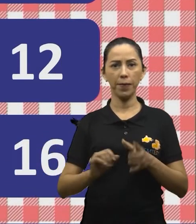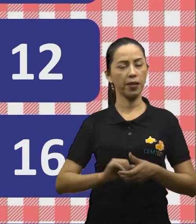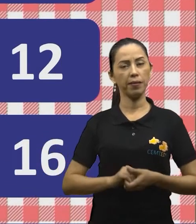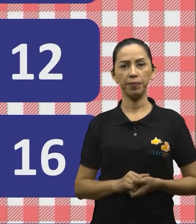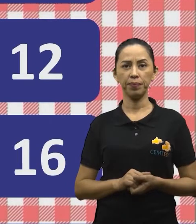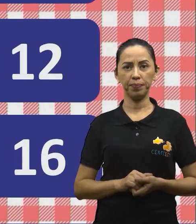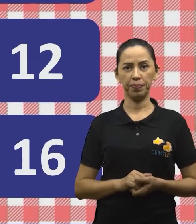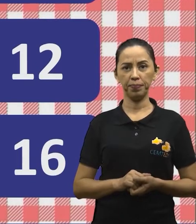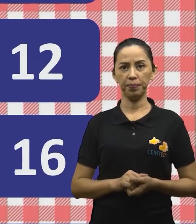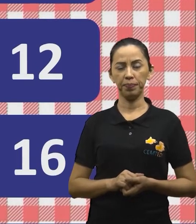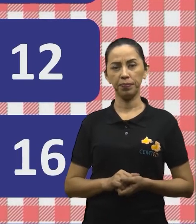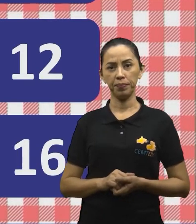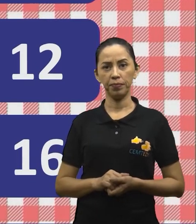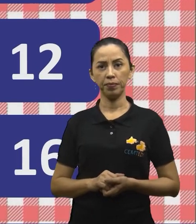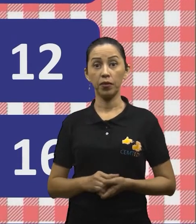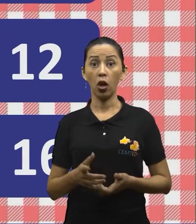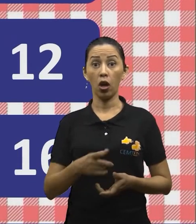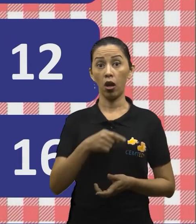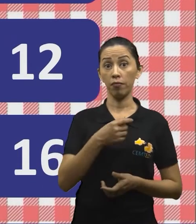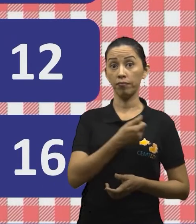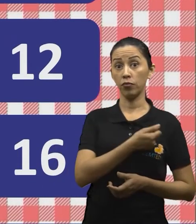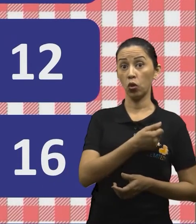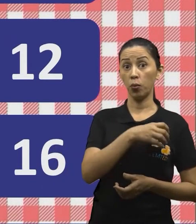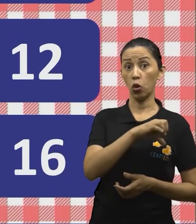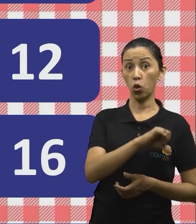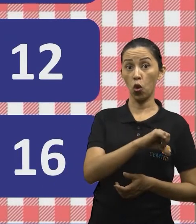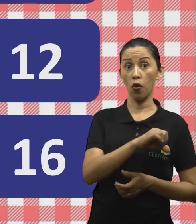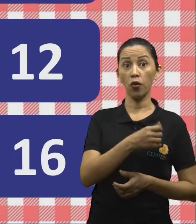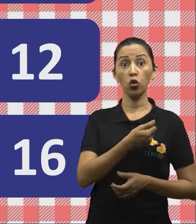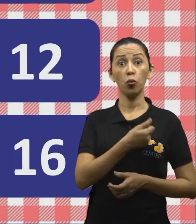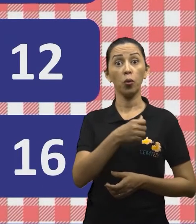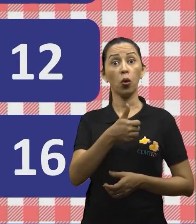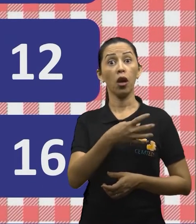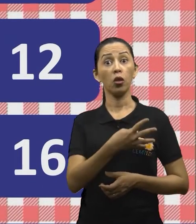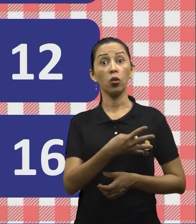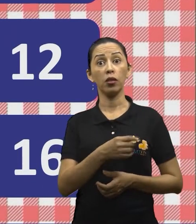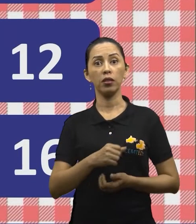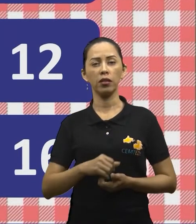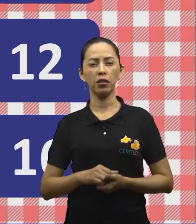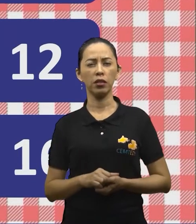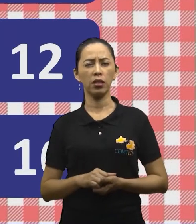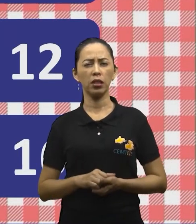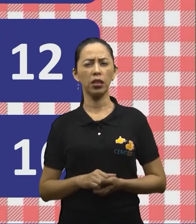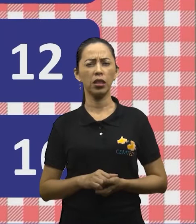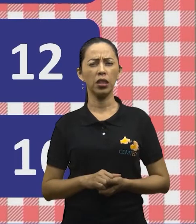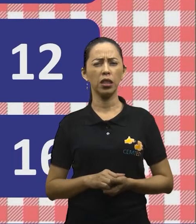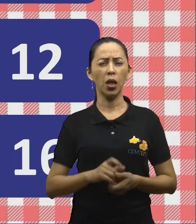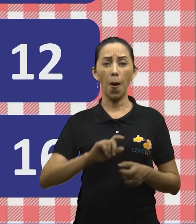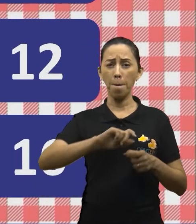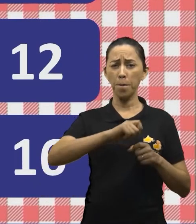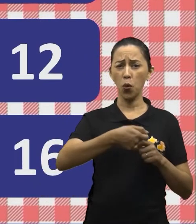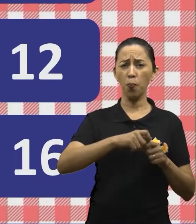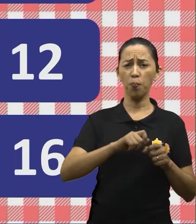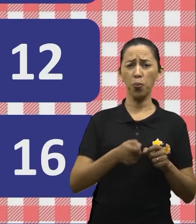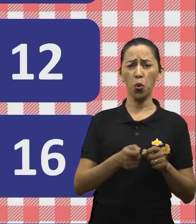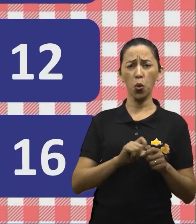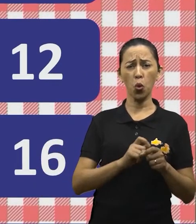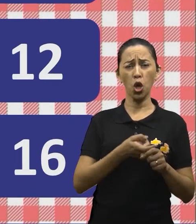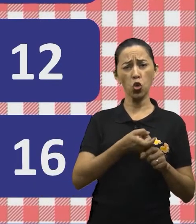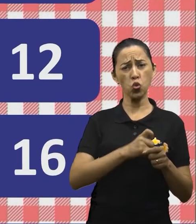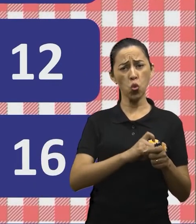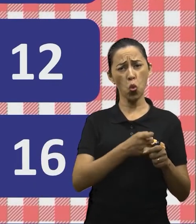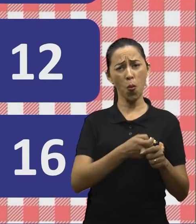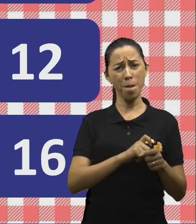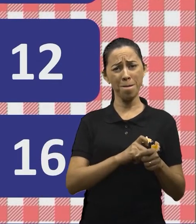14. Pupu e Tucumã e cará. Não são os pares. Pode ir, doutora!